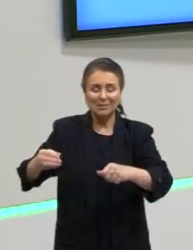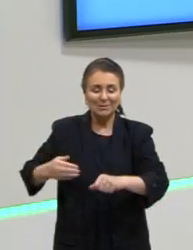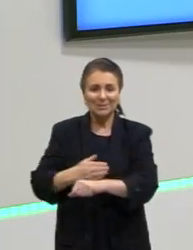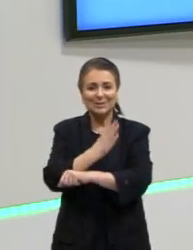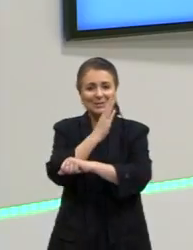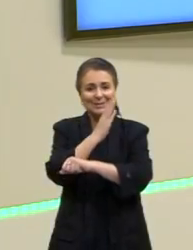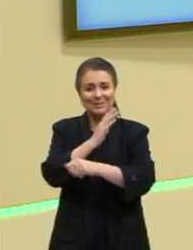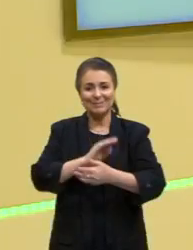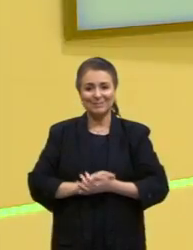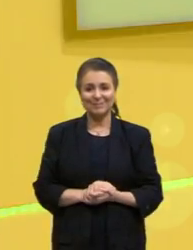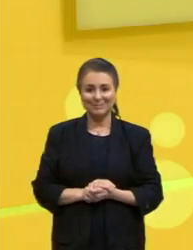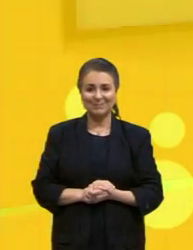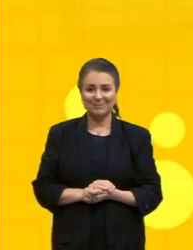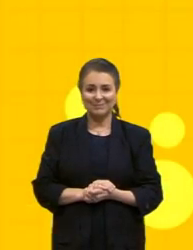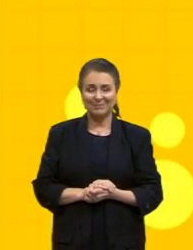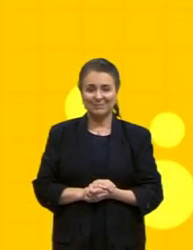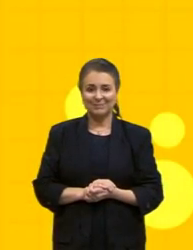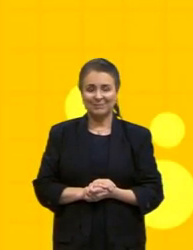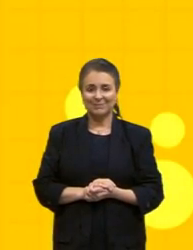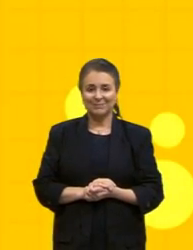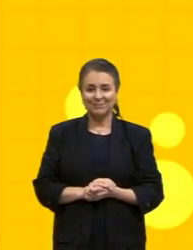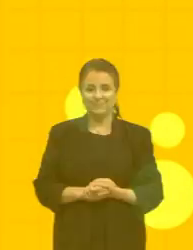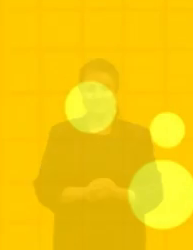e as